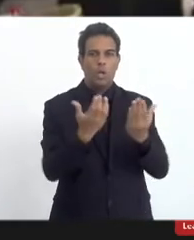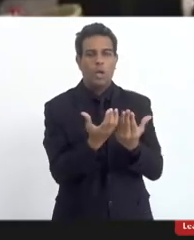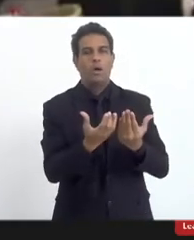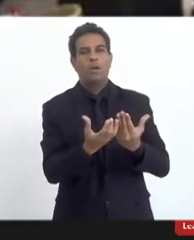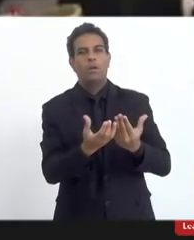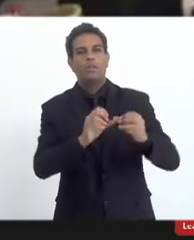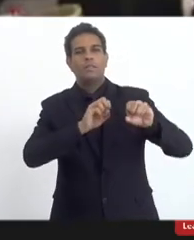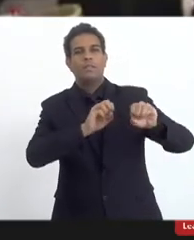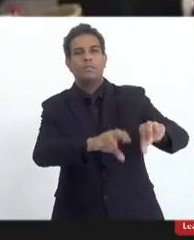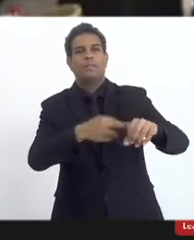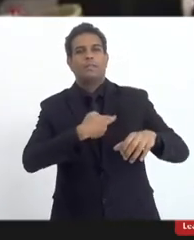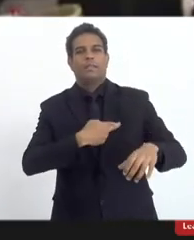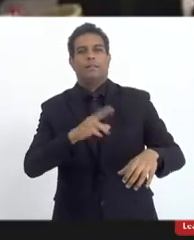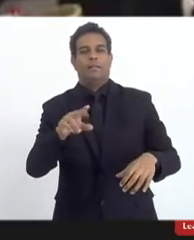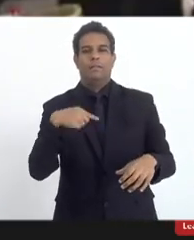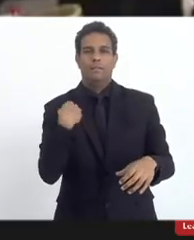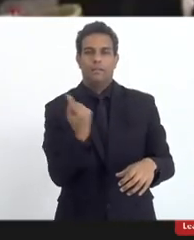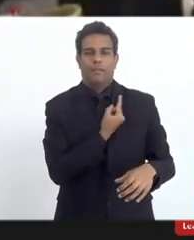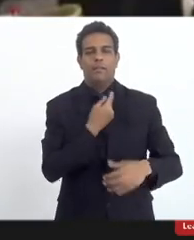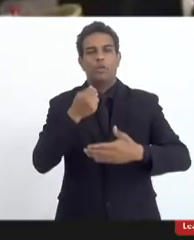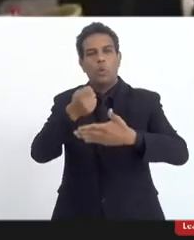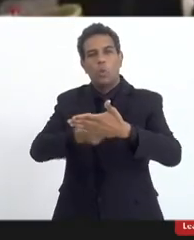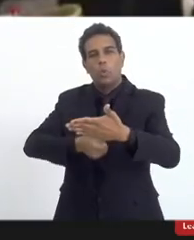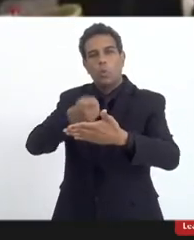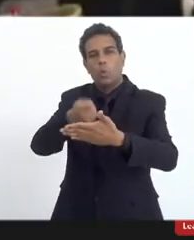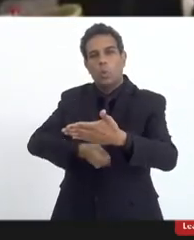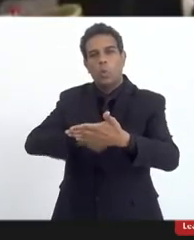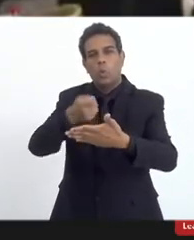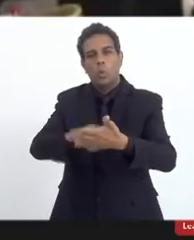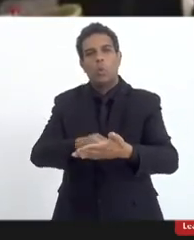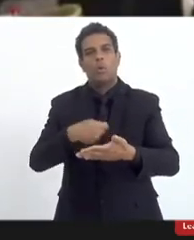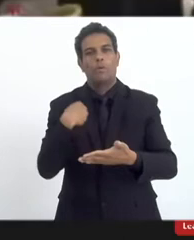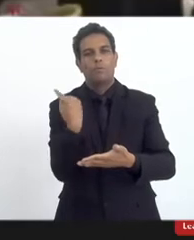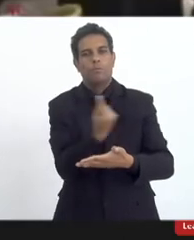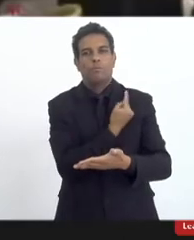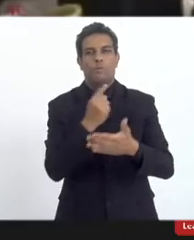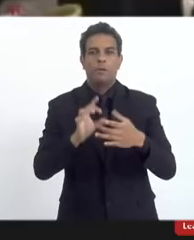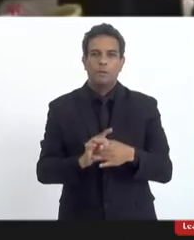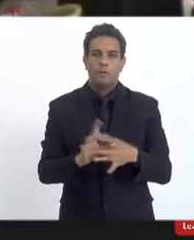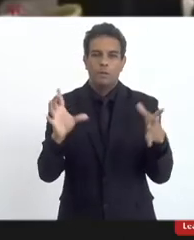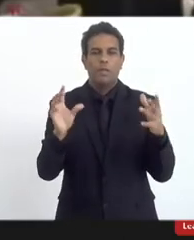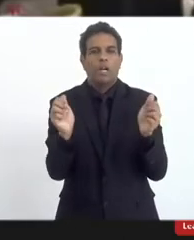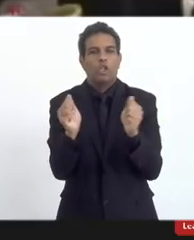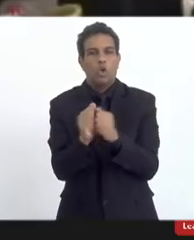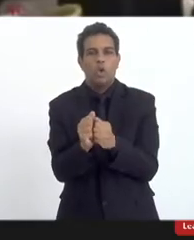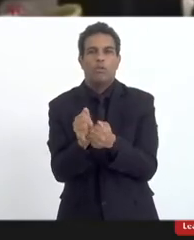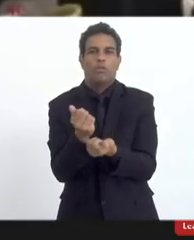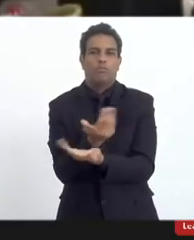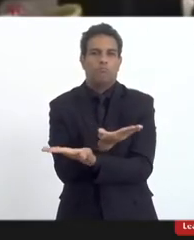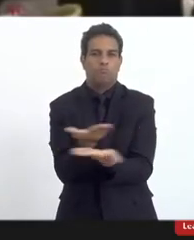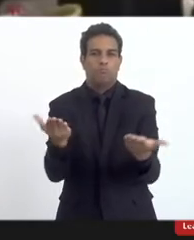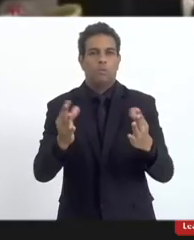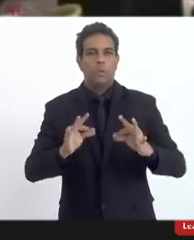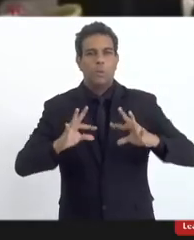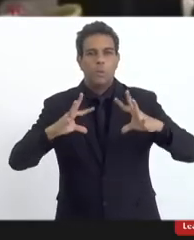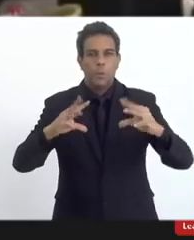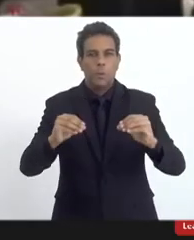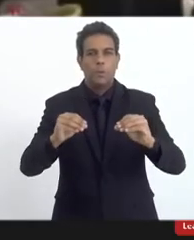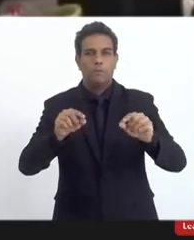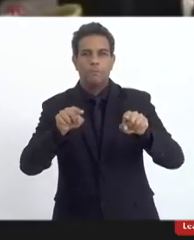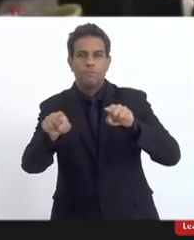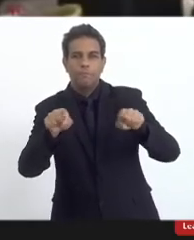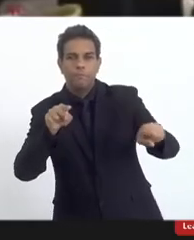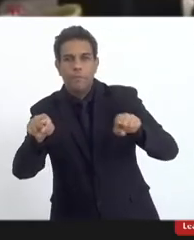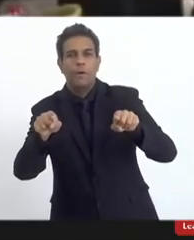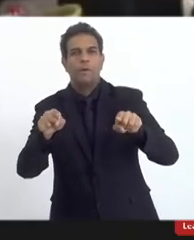estamos aqui sempre nessa luta e dispostos, junto com vocês, junto com todos os nossos irmãos